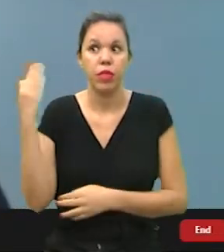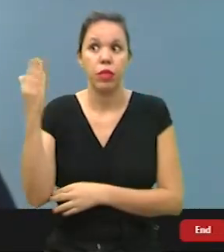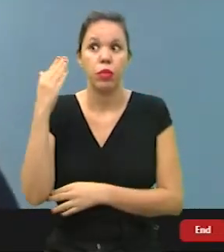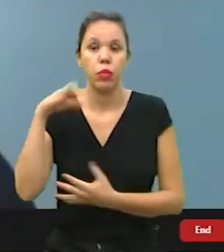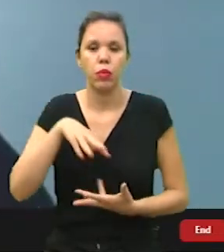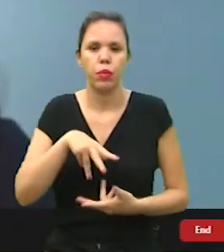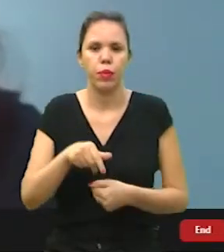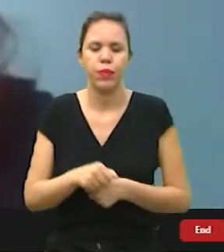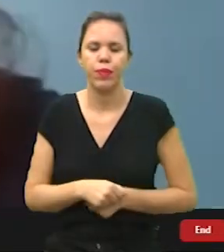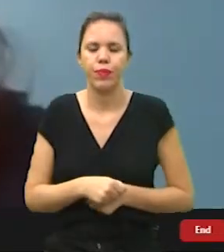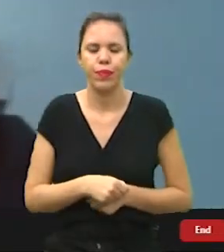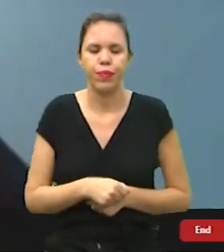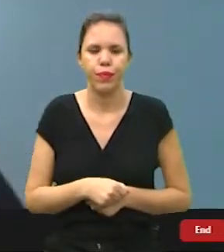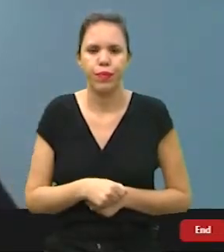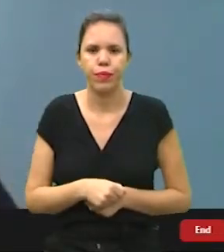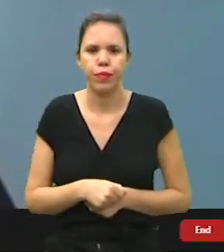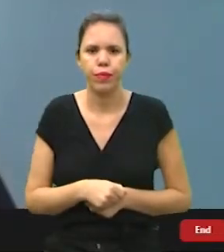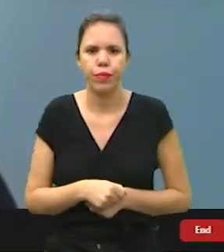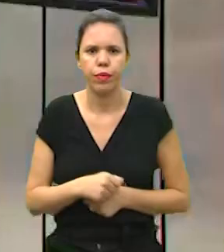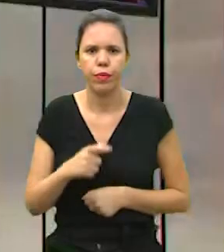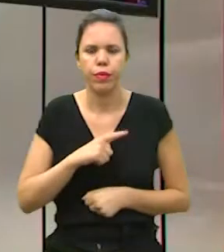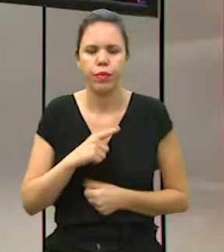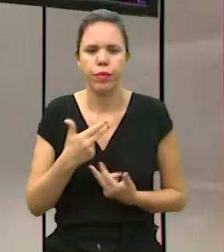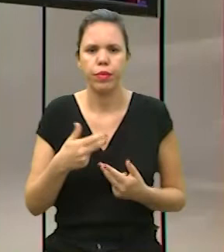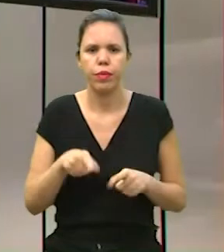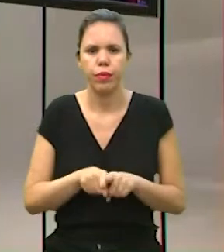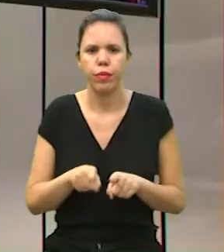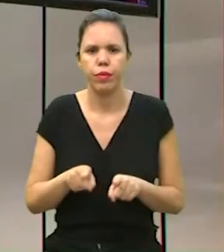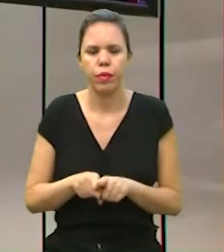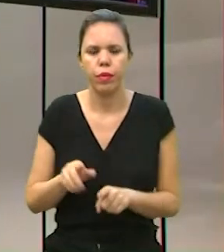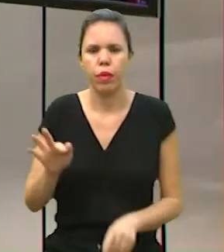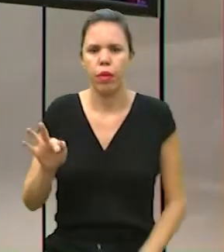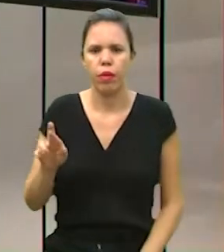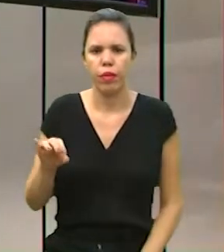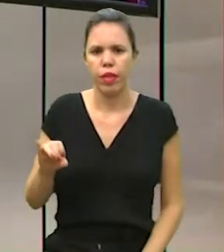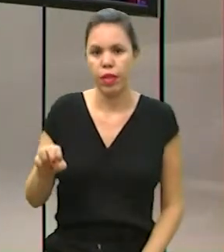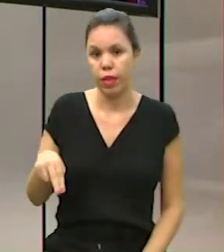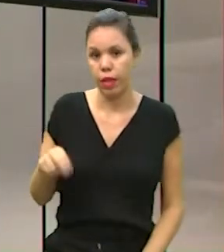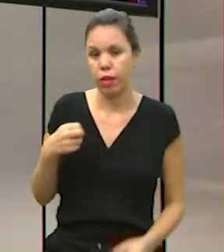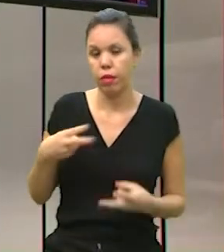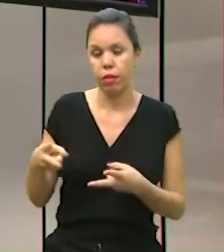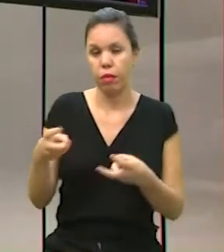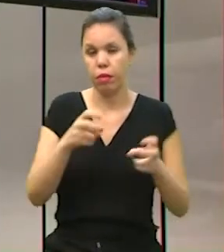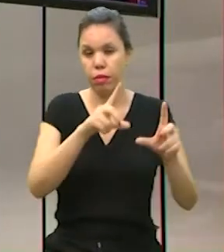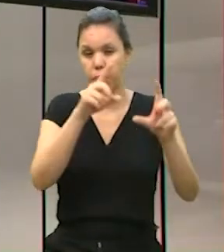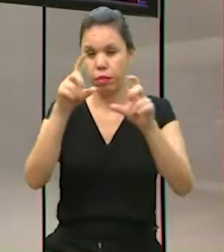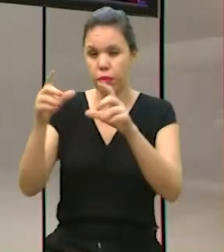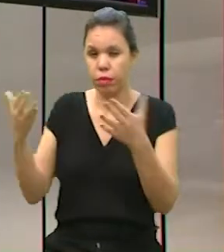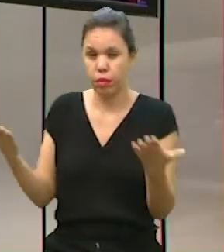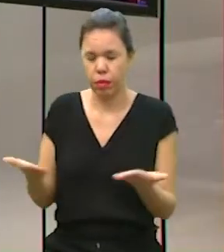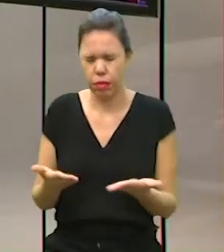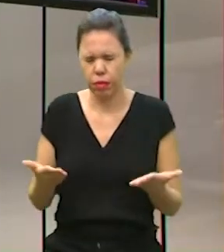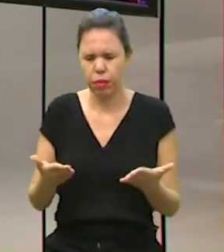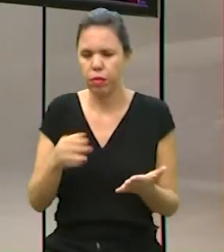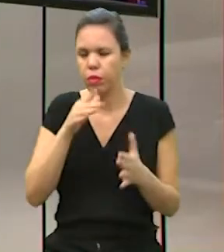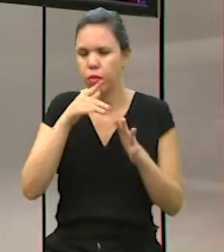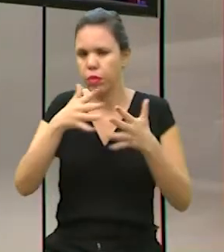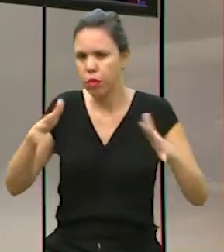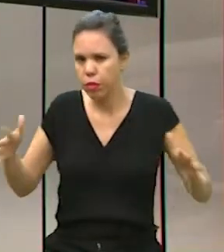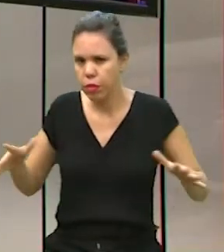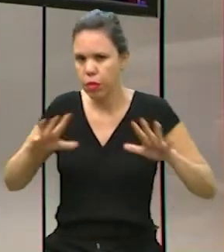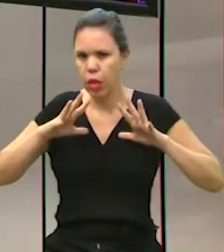temperatura do planeta em si. Sim. E aí, outro ponto também, Francine? Quando a gente observa as fotos de hoje, né? Os